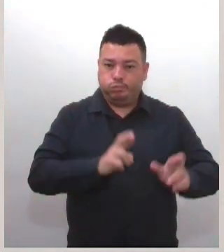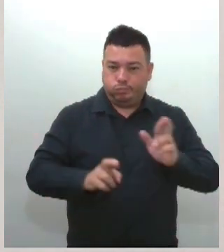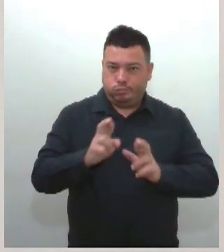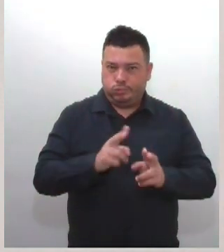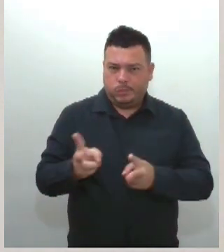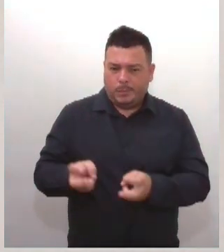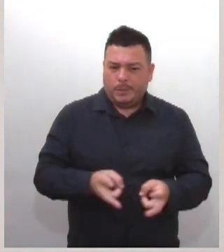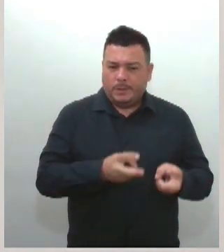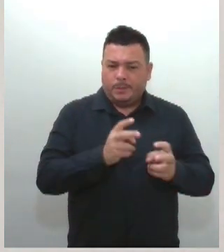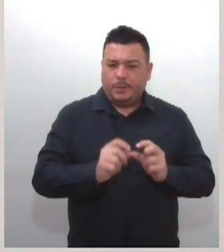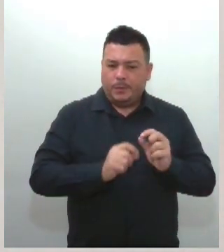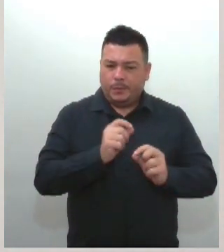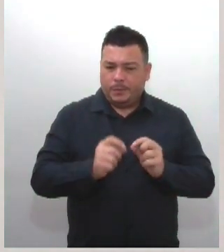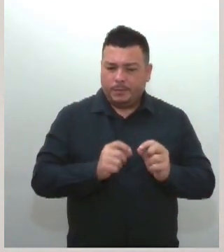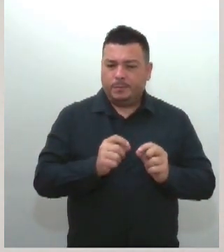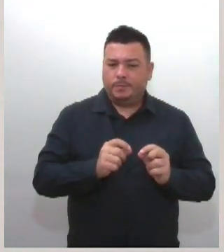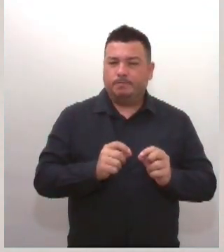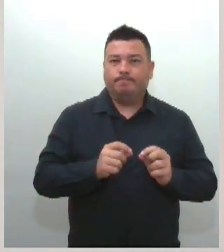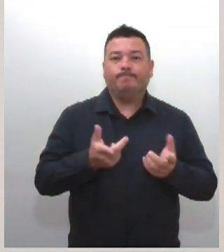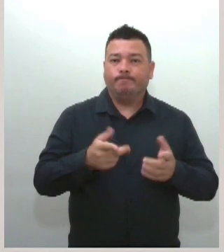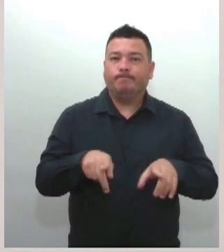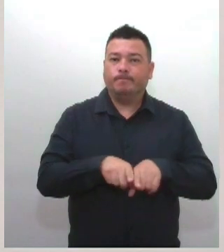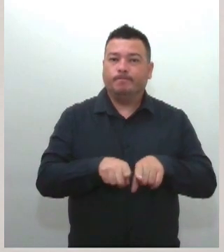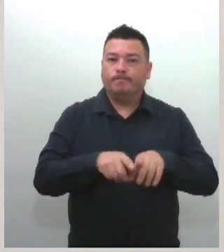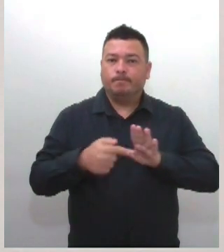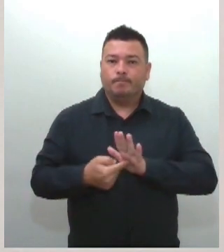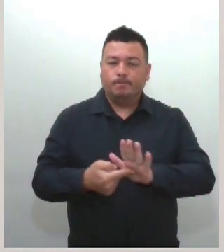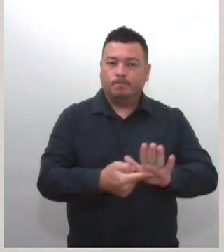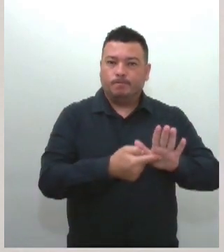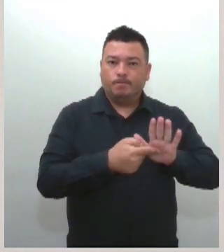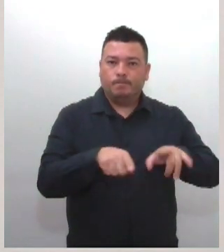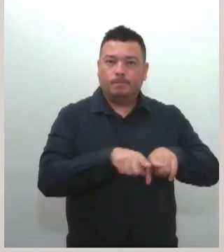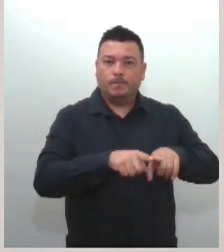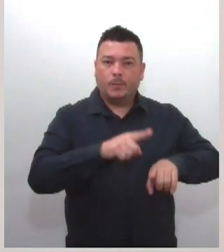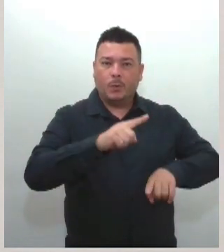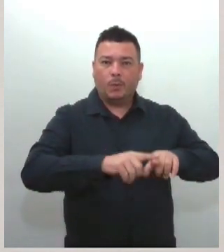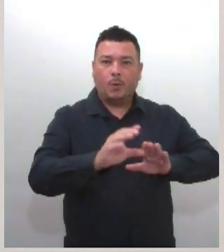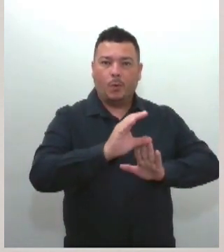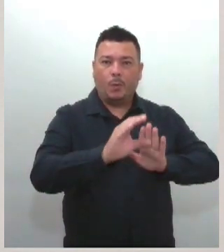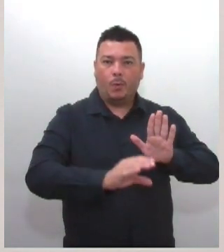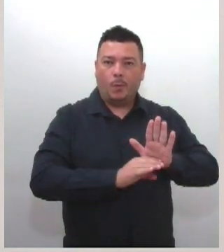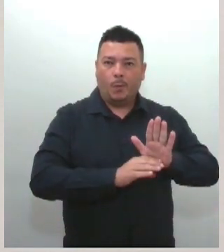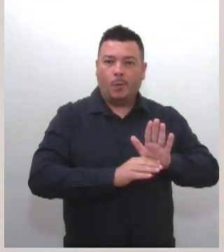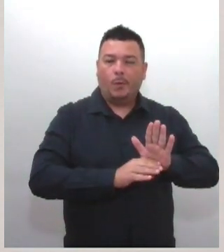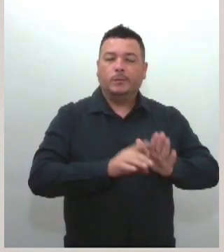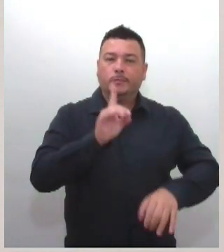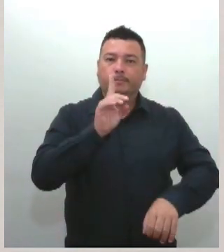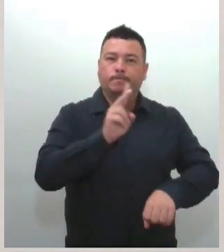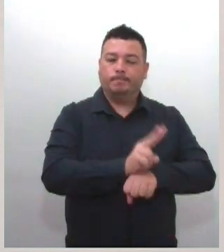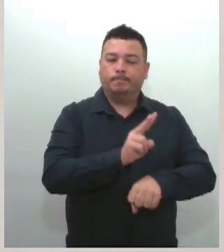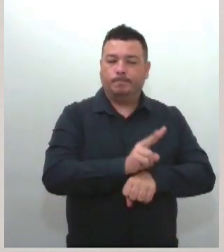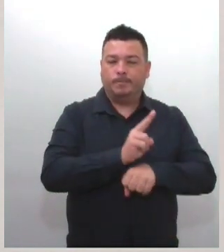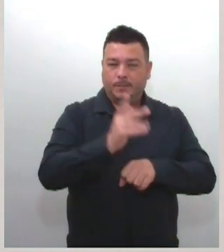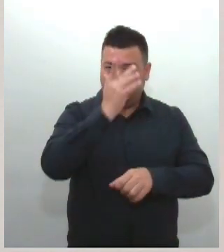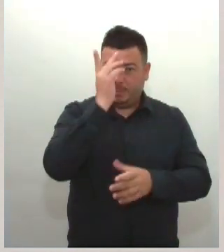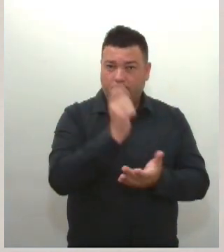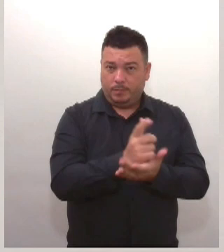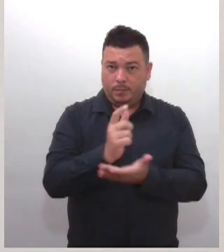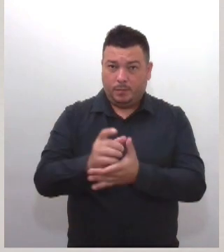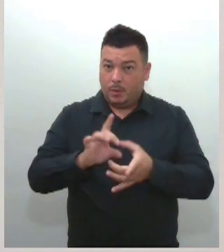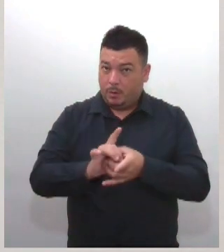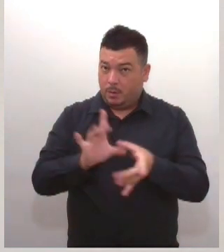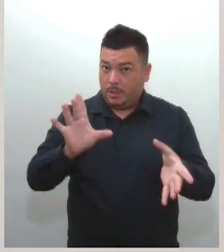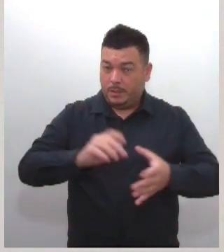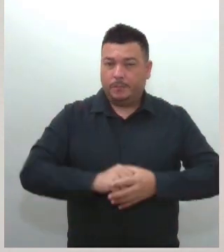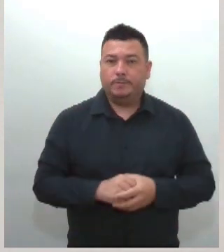como a disponibilização de um exemplar do Código de Defesa do Consumidor de forma acessível ao público. A questão da política